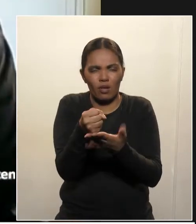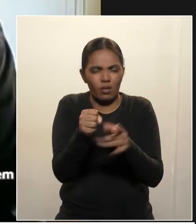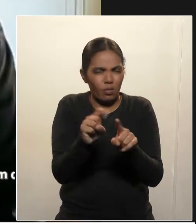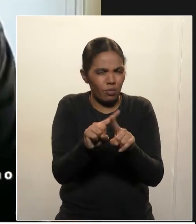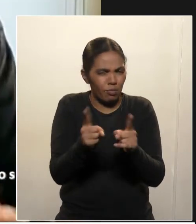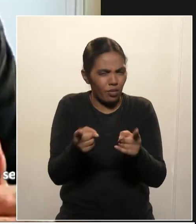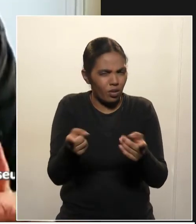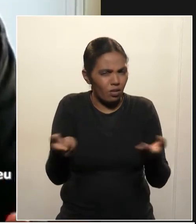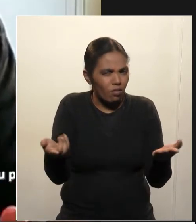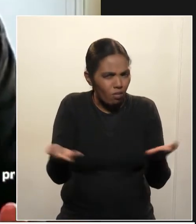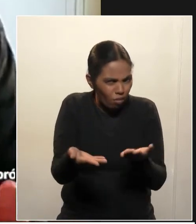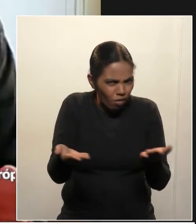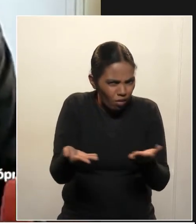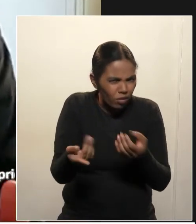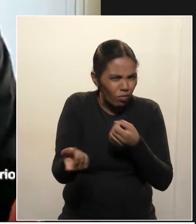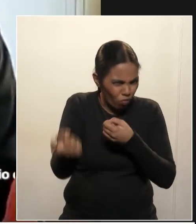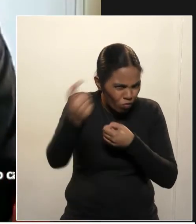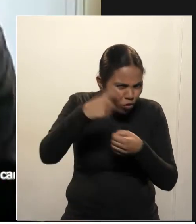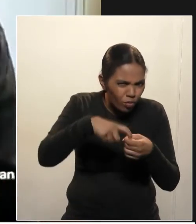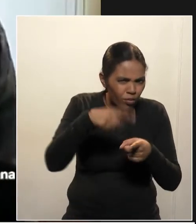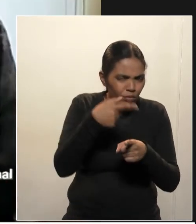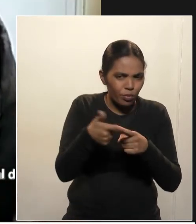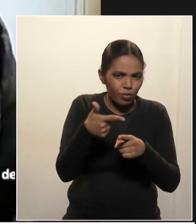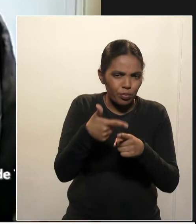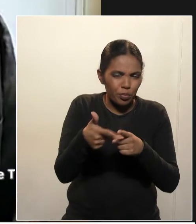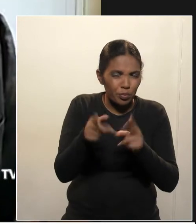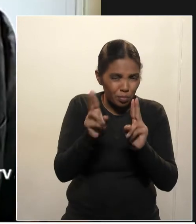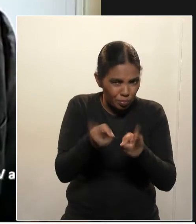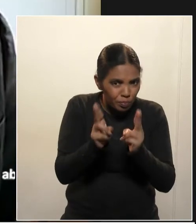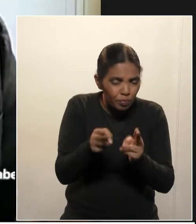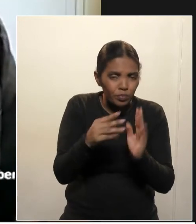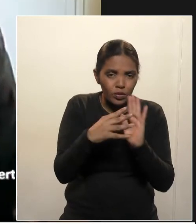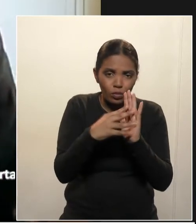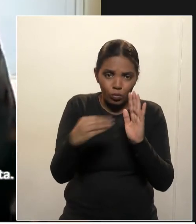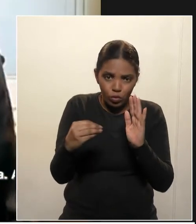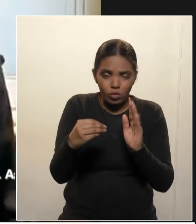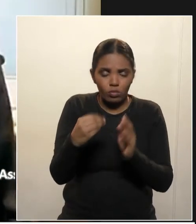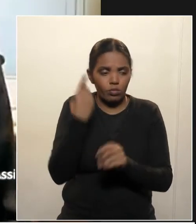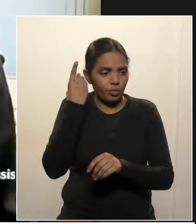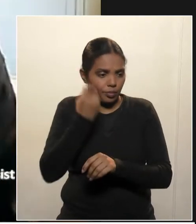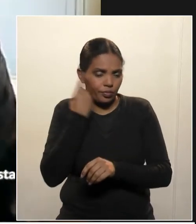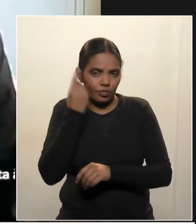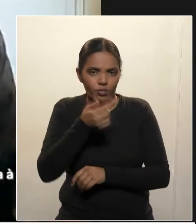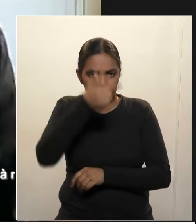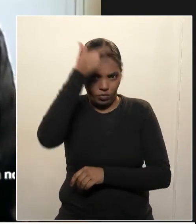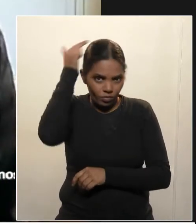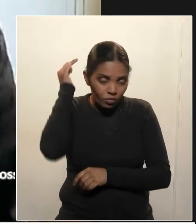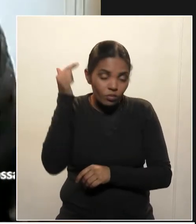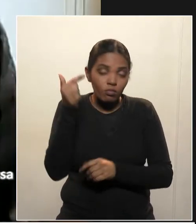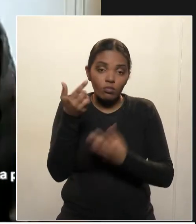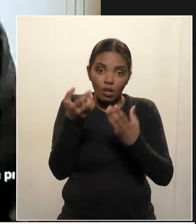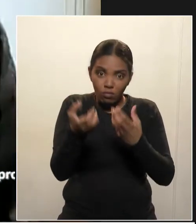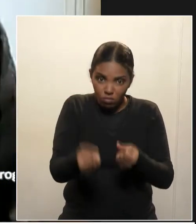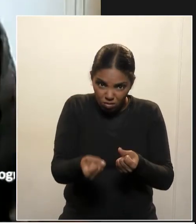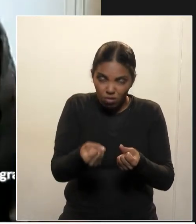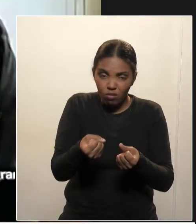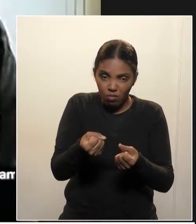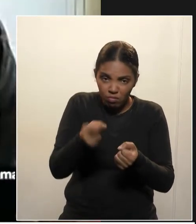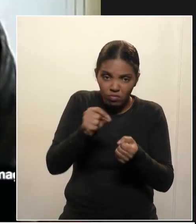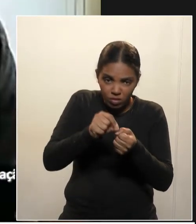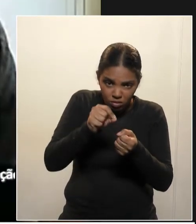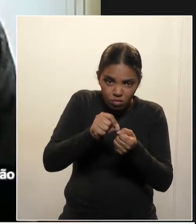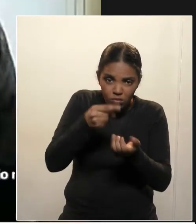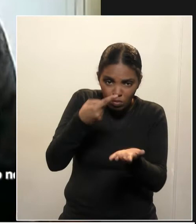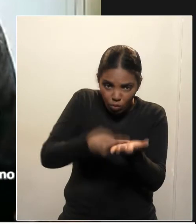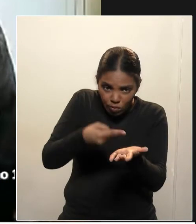gente quiser repetir esse modelo, deputado Romanelli, de concessão onerosa,